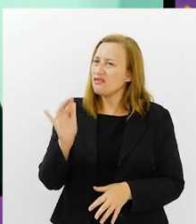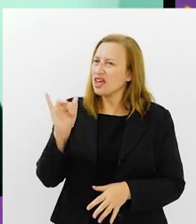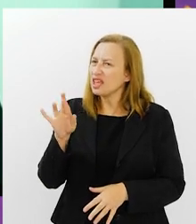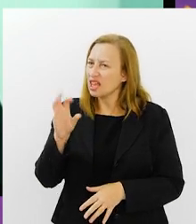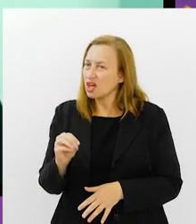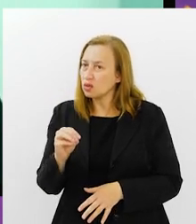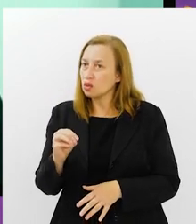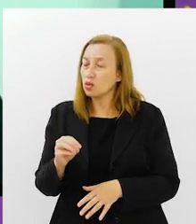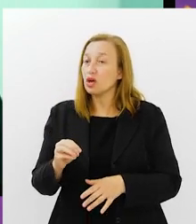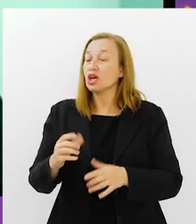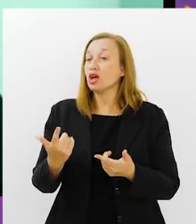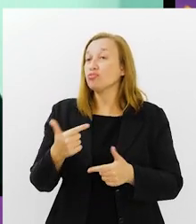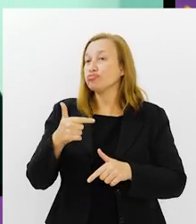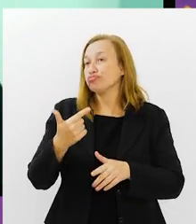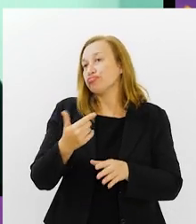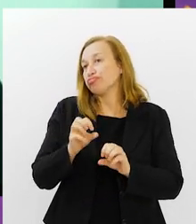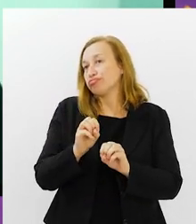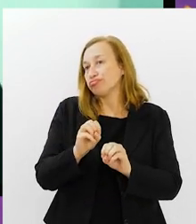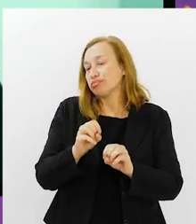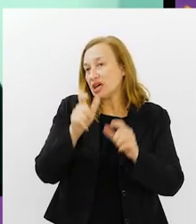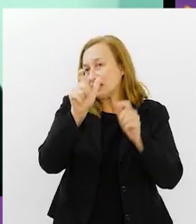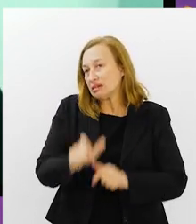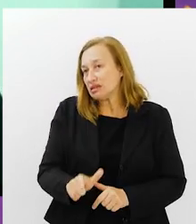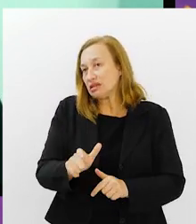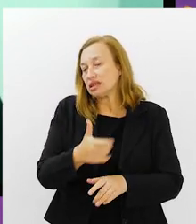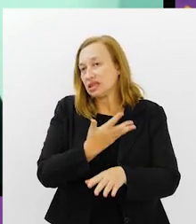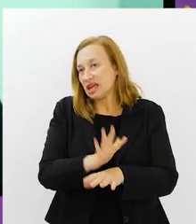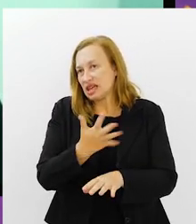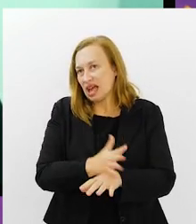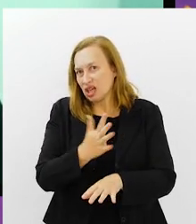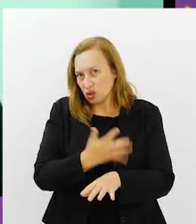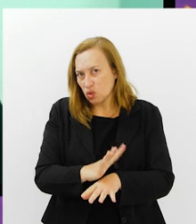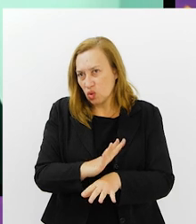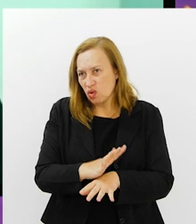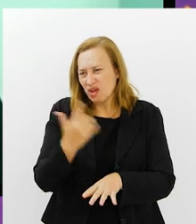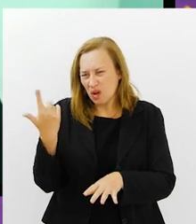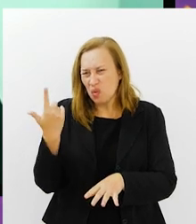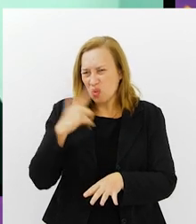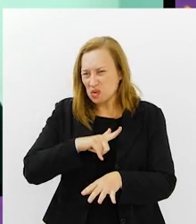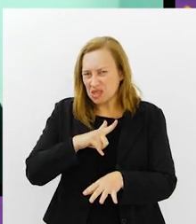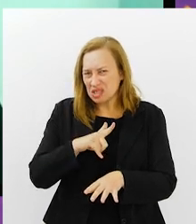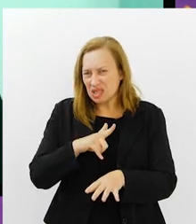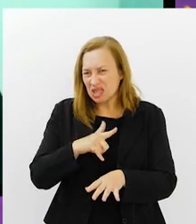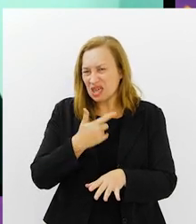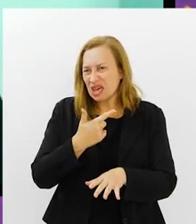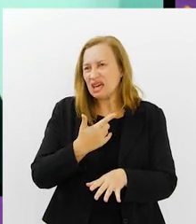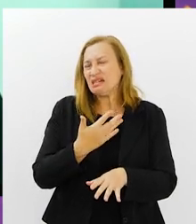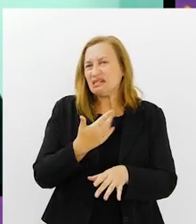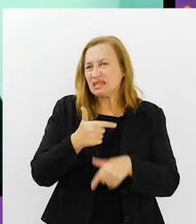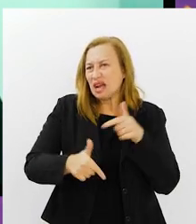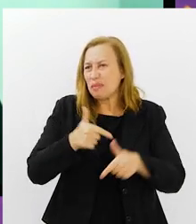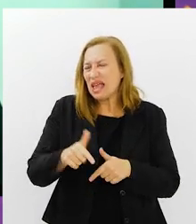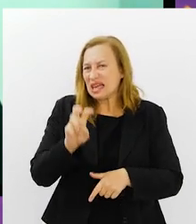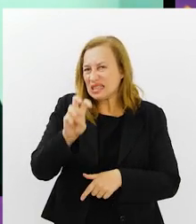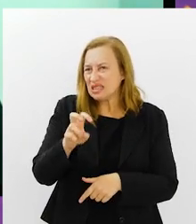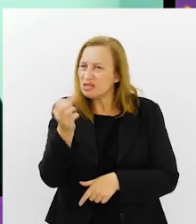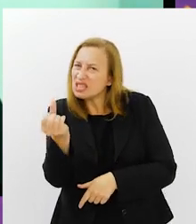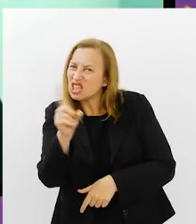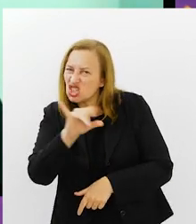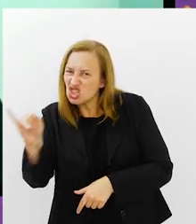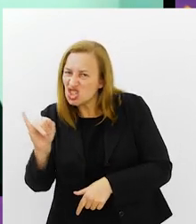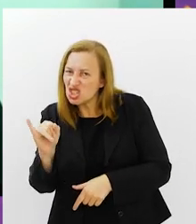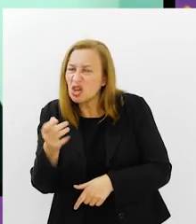que o Fernando Diniz, que é um treinador a longo prazo, vai conseguir trabalhar a um curtíssimo prazo de cinco, seis dias?